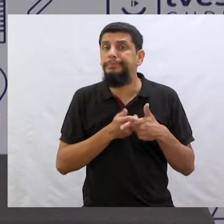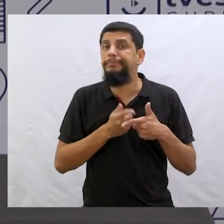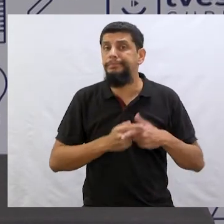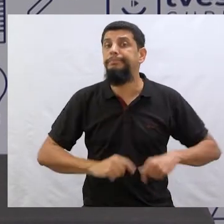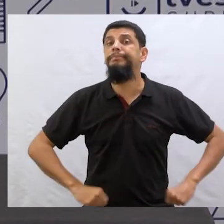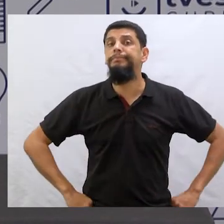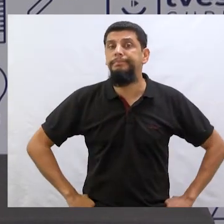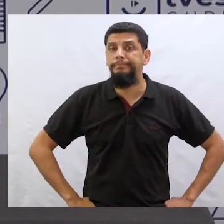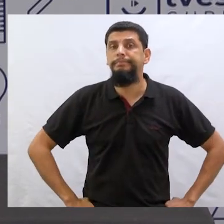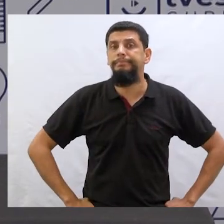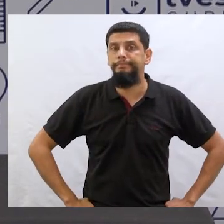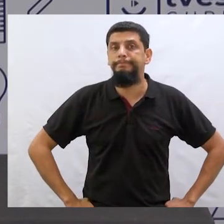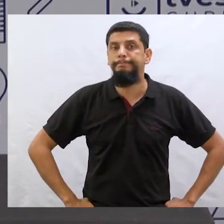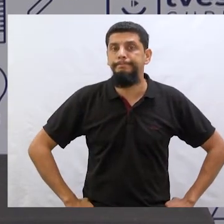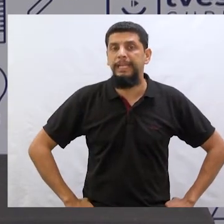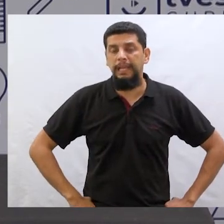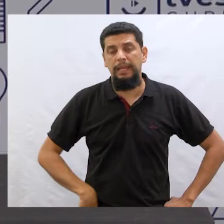leão?